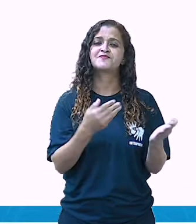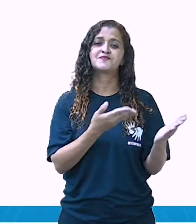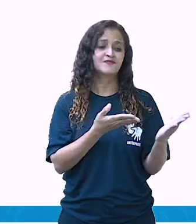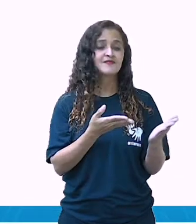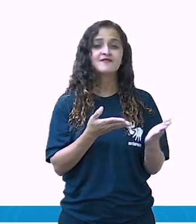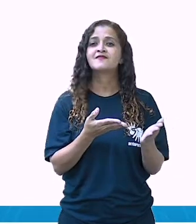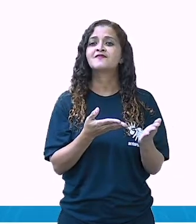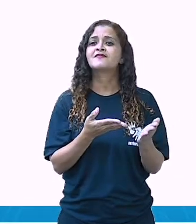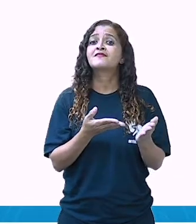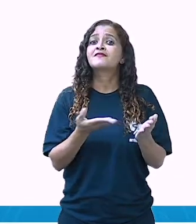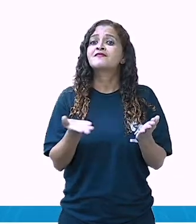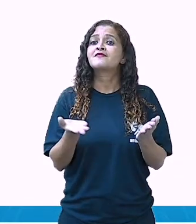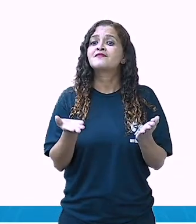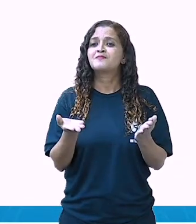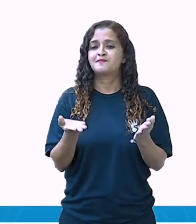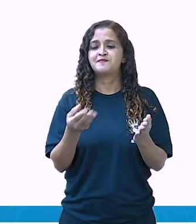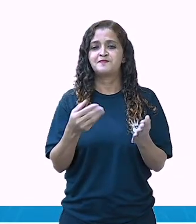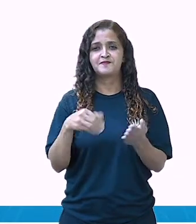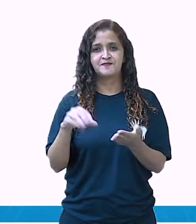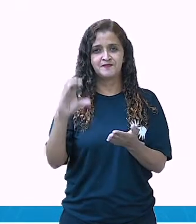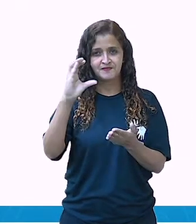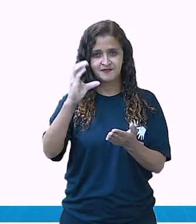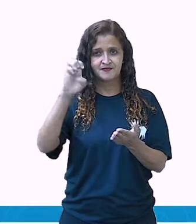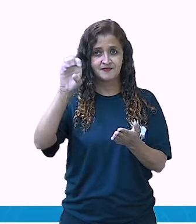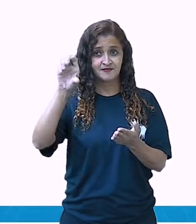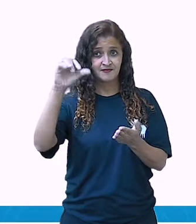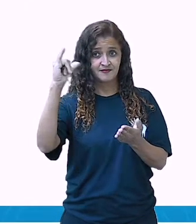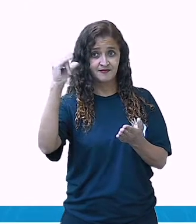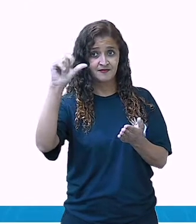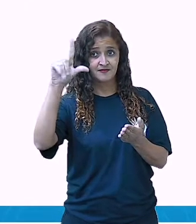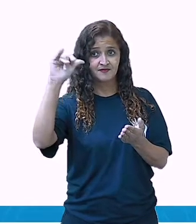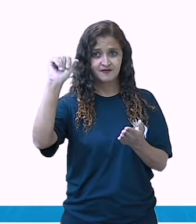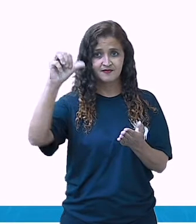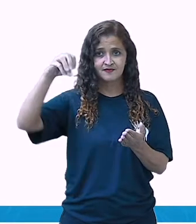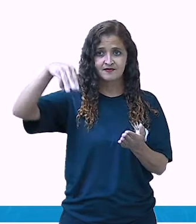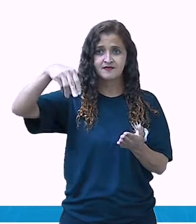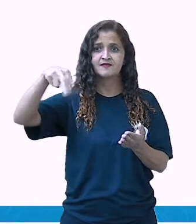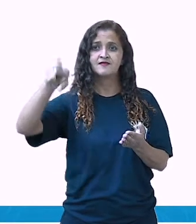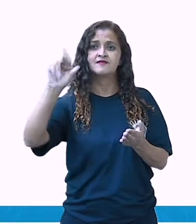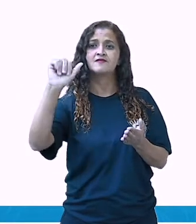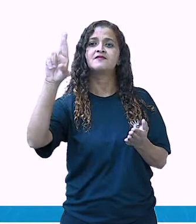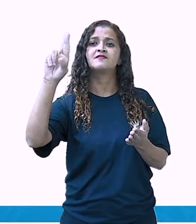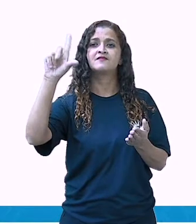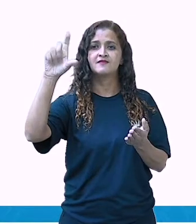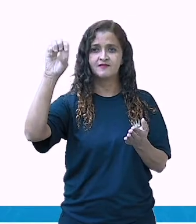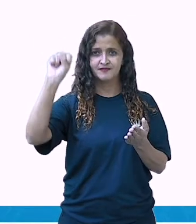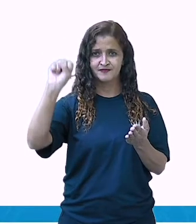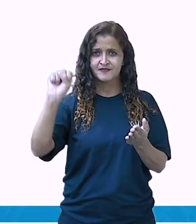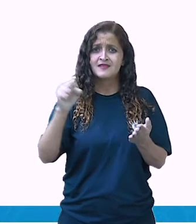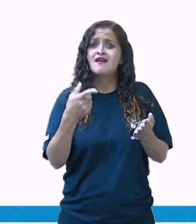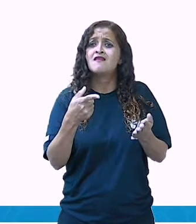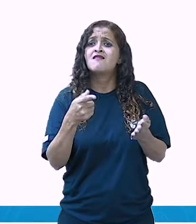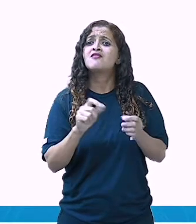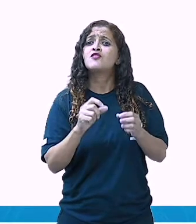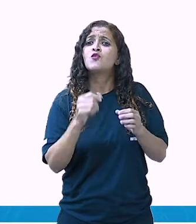Leilão de Jardim, Cecília Meireles. Quem me compra um jardim com flores?